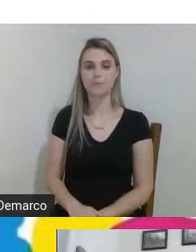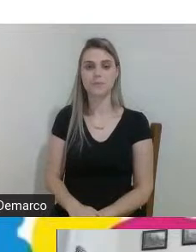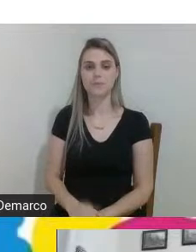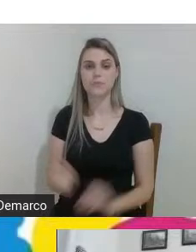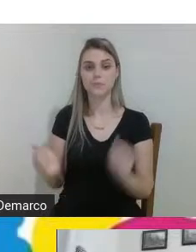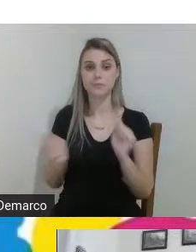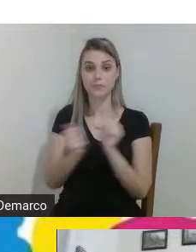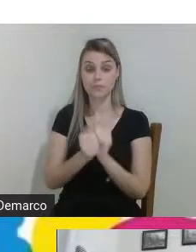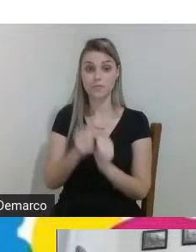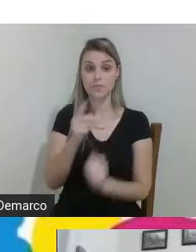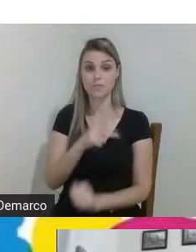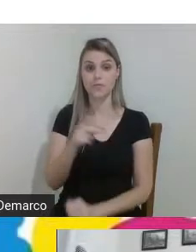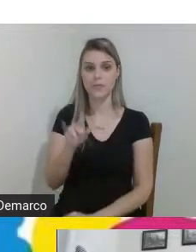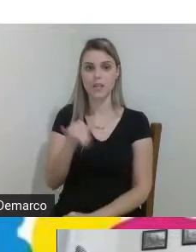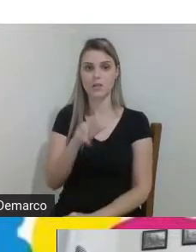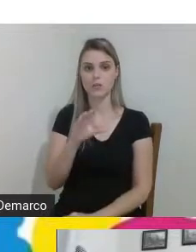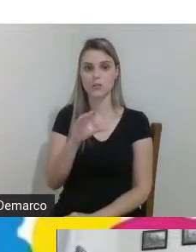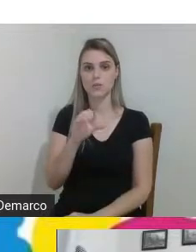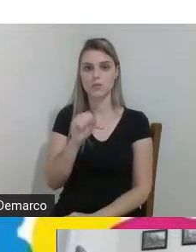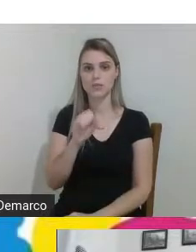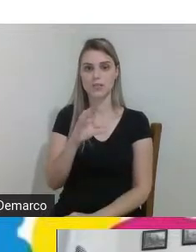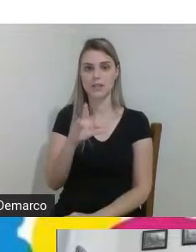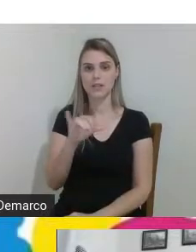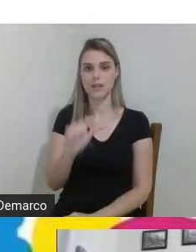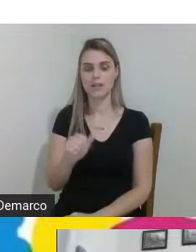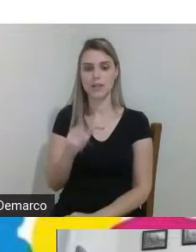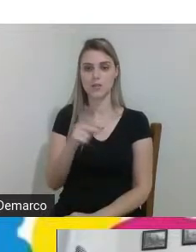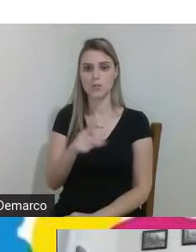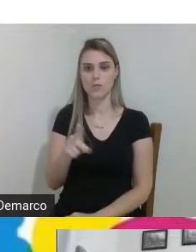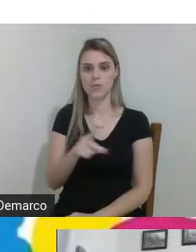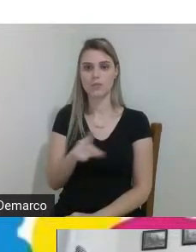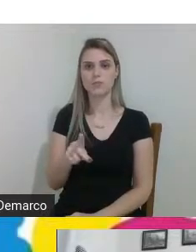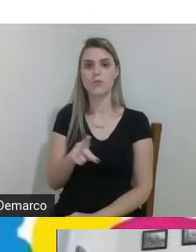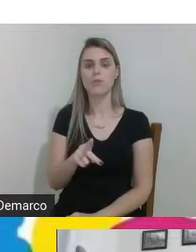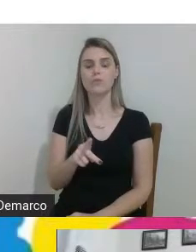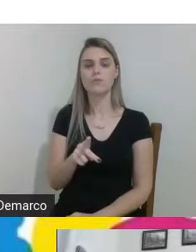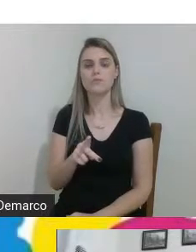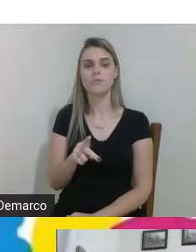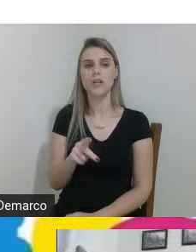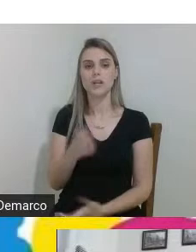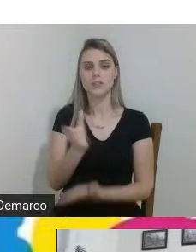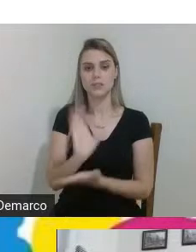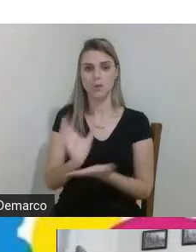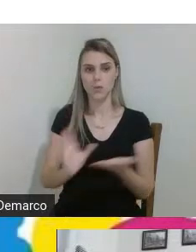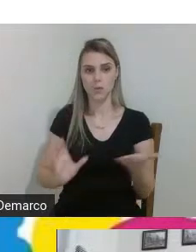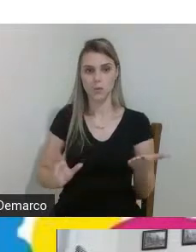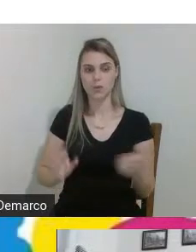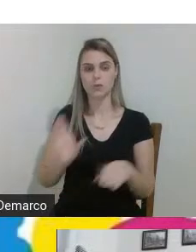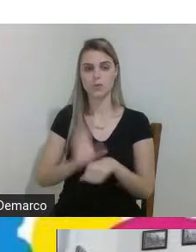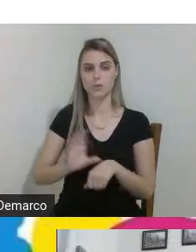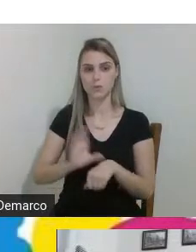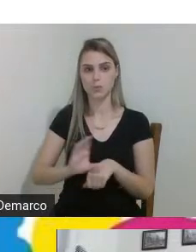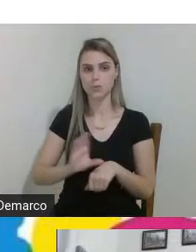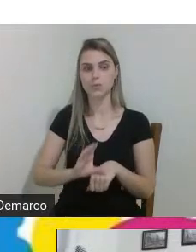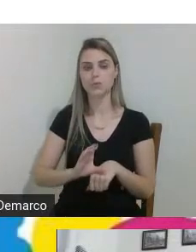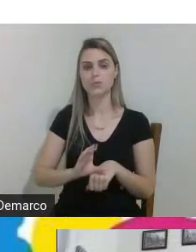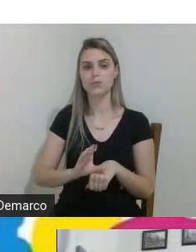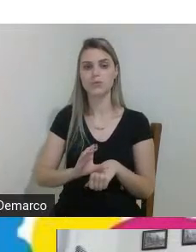Xenxerê então juntamente com a professora Juscelia eu atuo como professor da unidade curricular